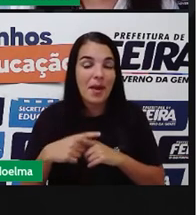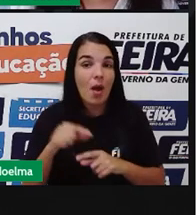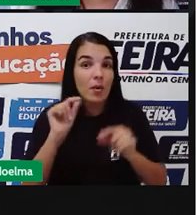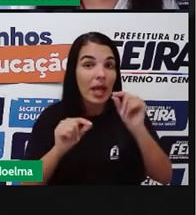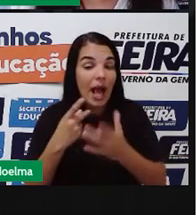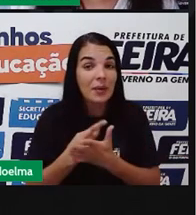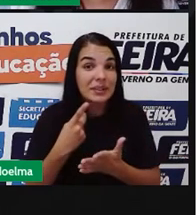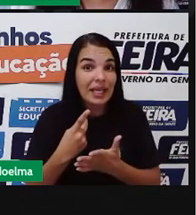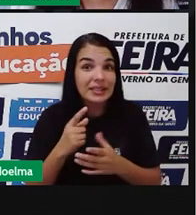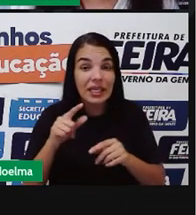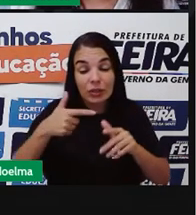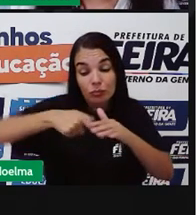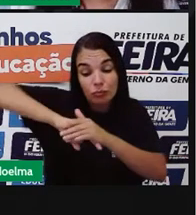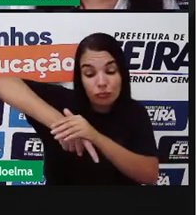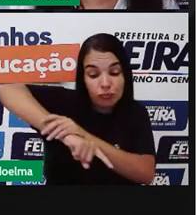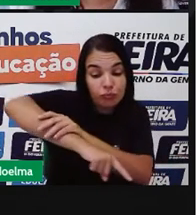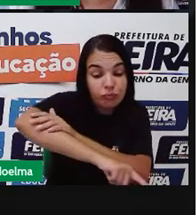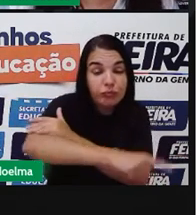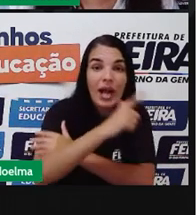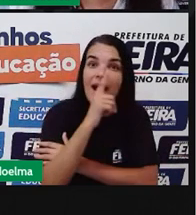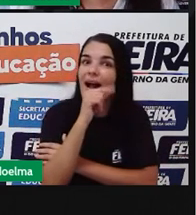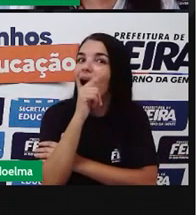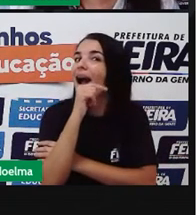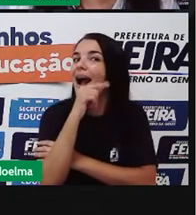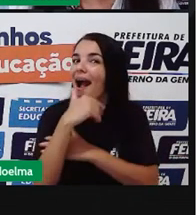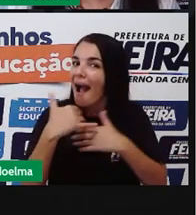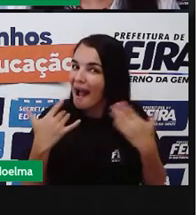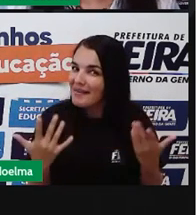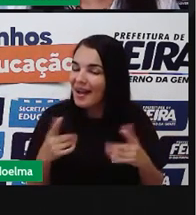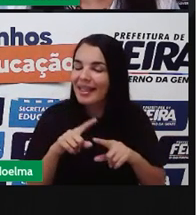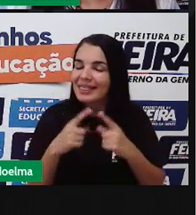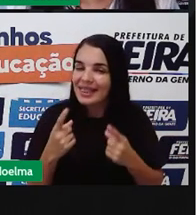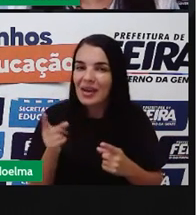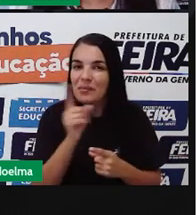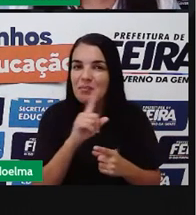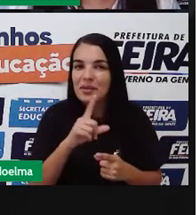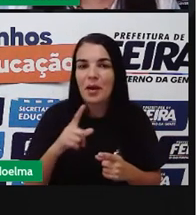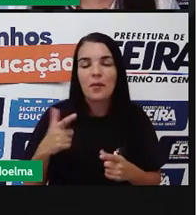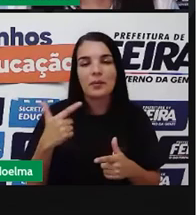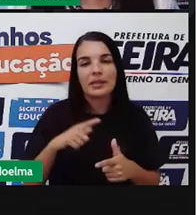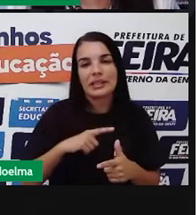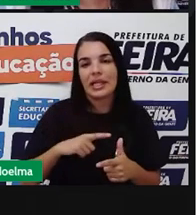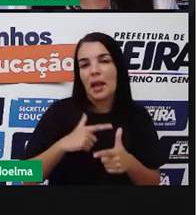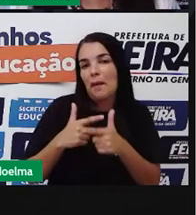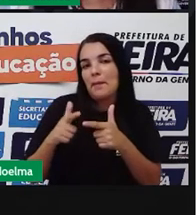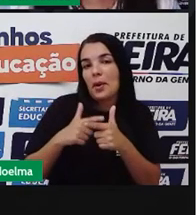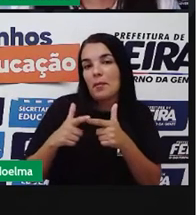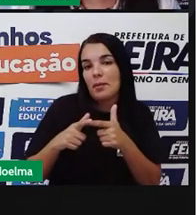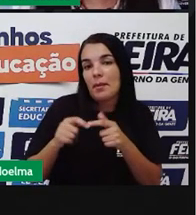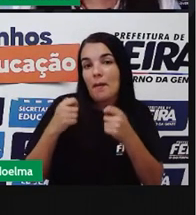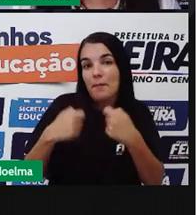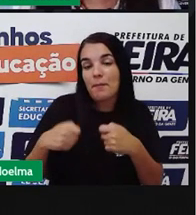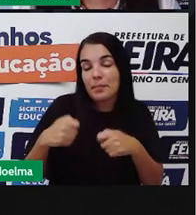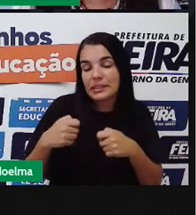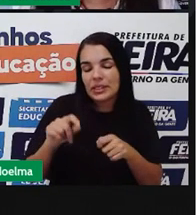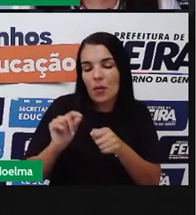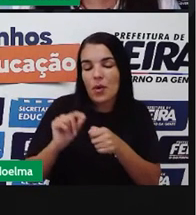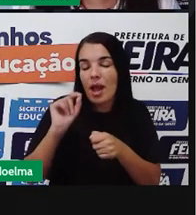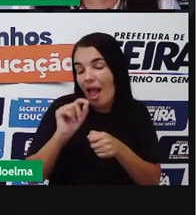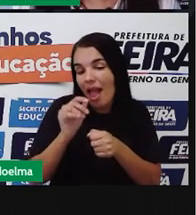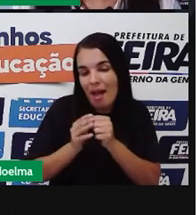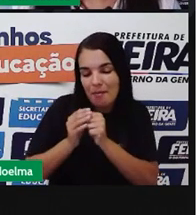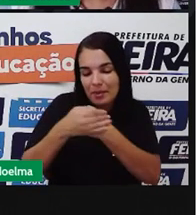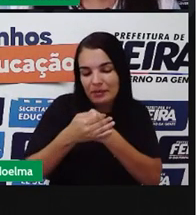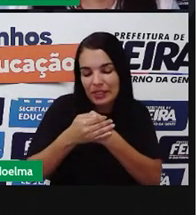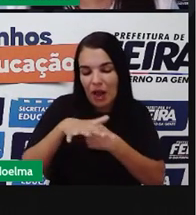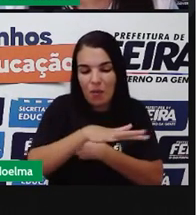não atinja os ambientes aquáticos. E assim, nós preservamos o ecossistema,